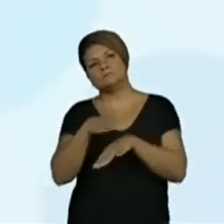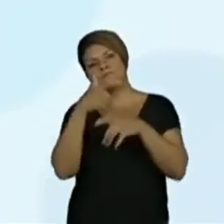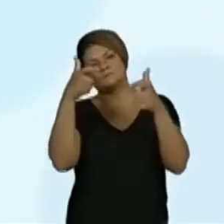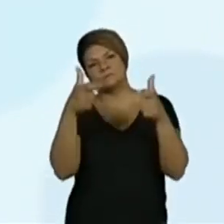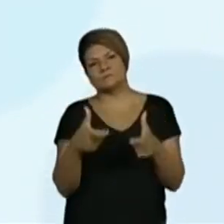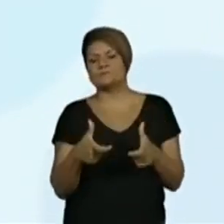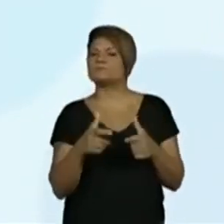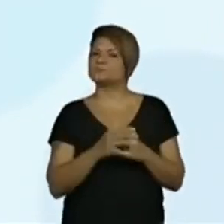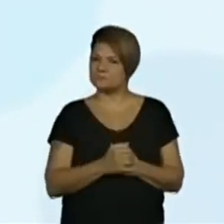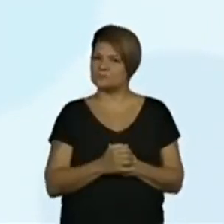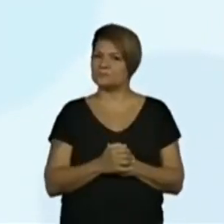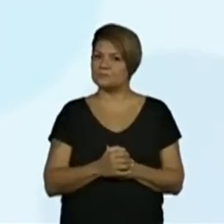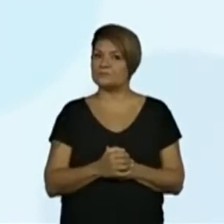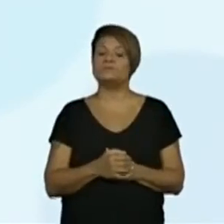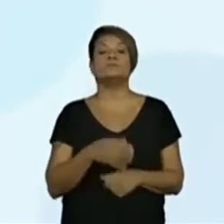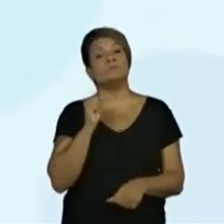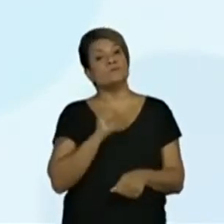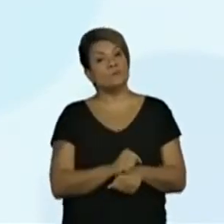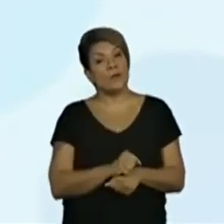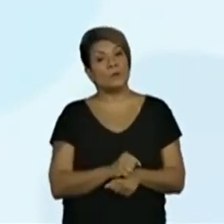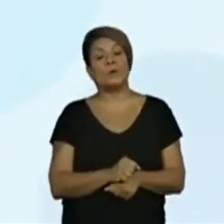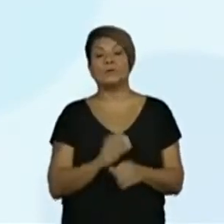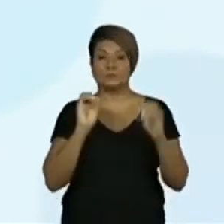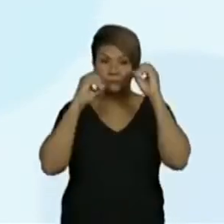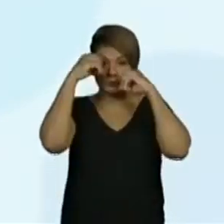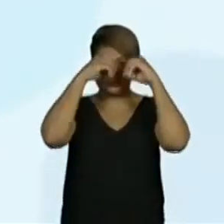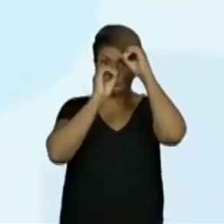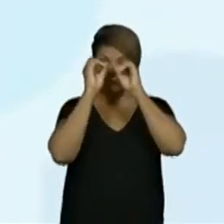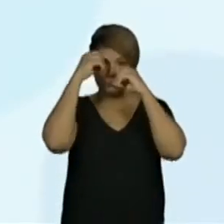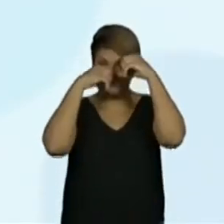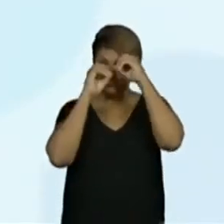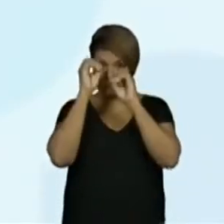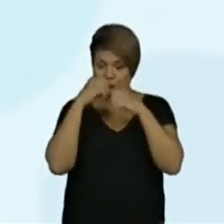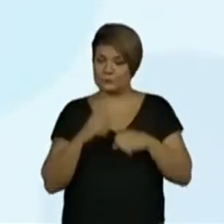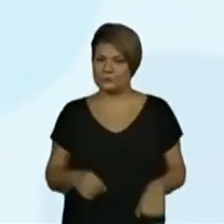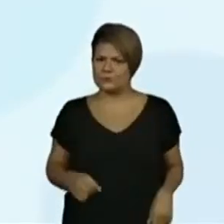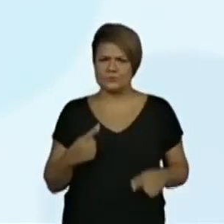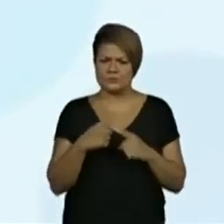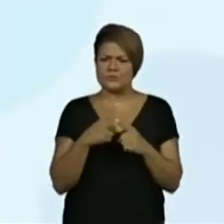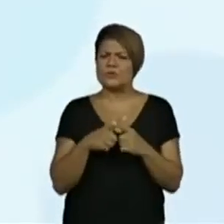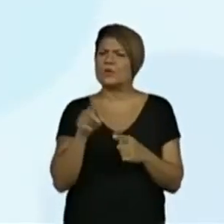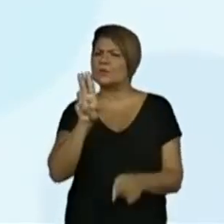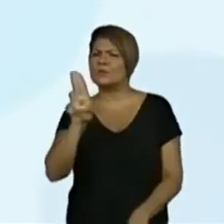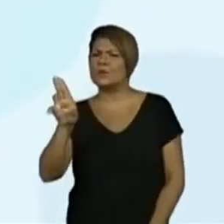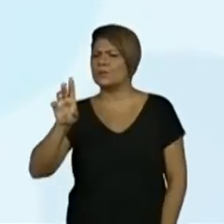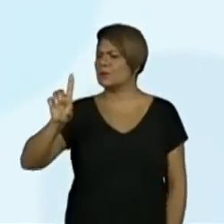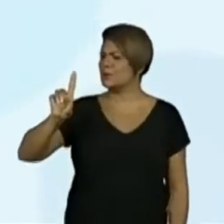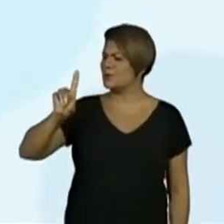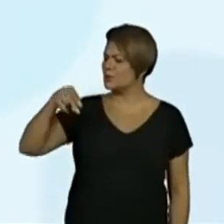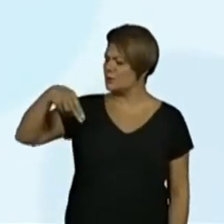gente para sobre o noturno. E vocês já pensaram por que o nome dele é noturno?